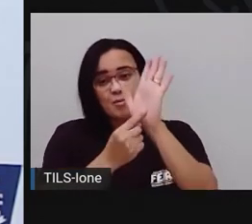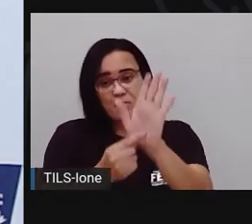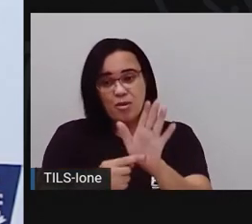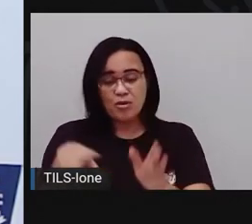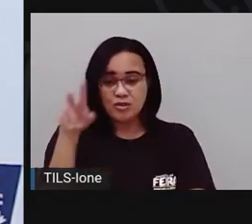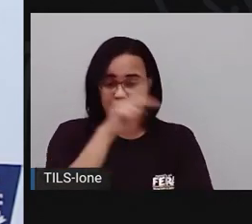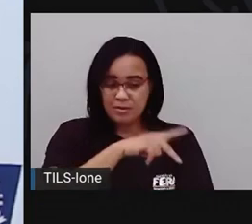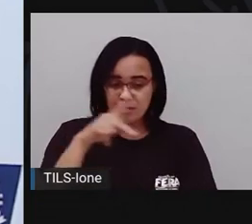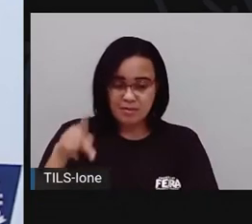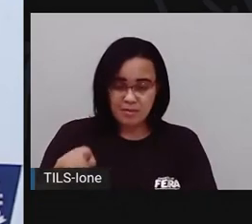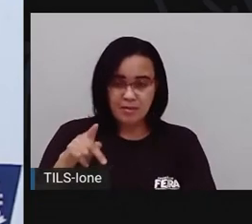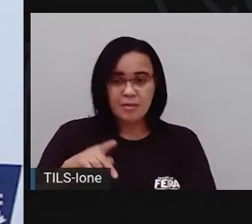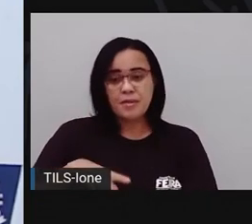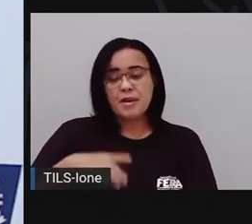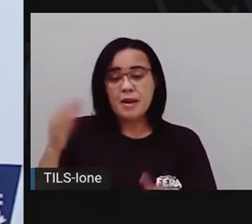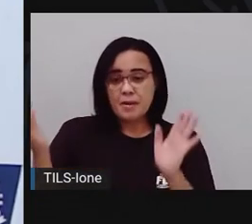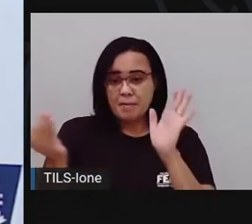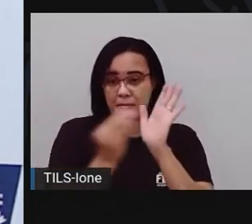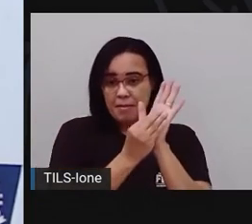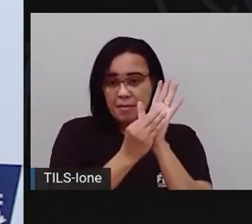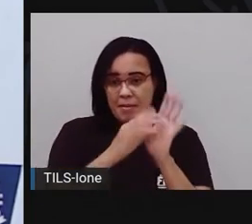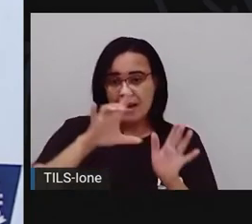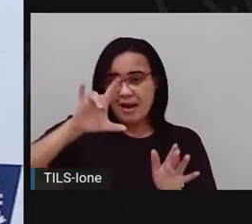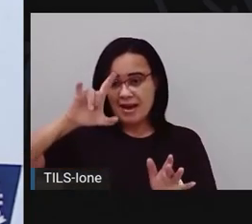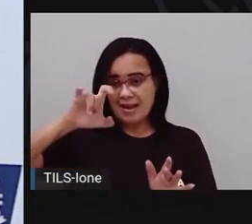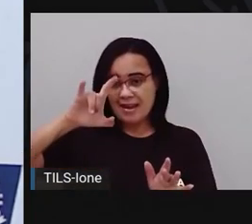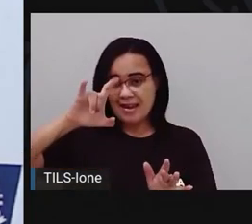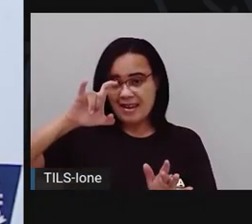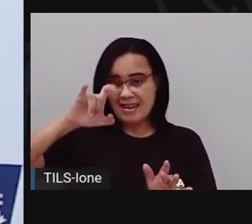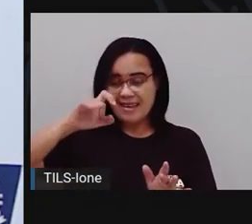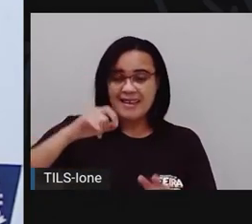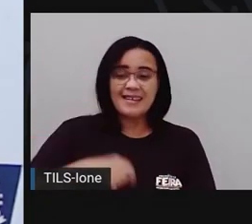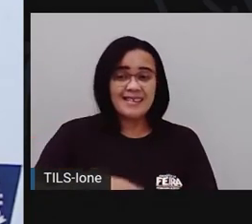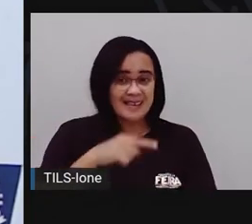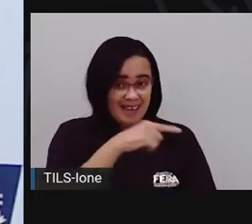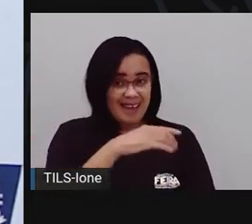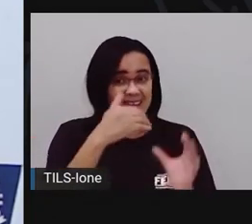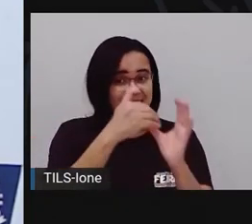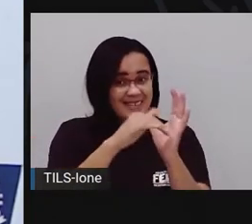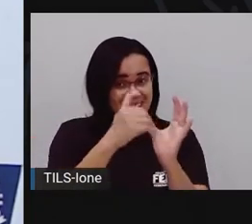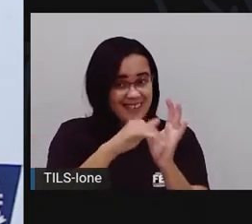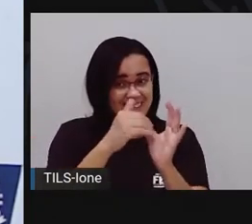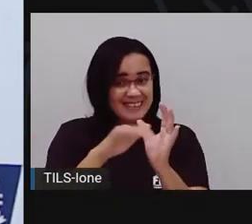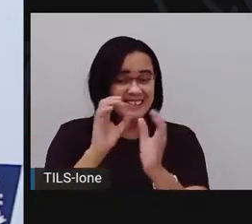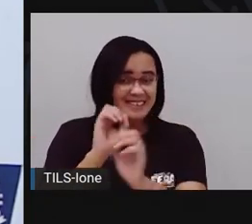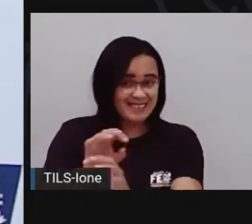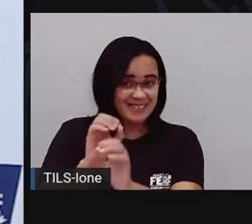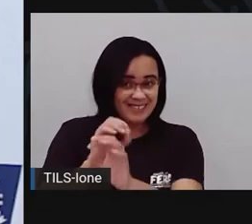Seduc. Que eu quero ver todo mundo fazendo as suas esculturas aí. Faz as fotos. Ó o passarinho.